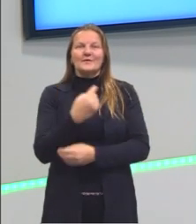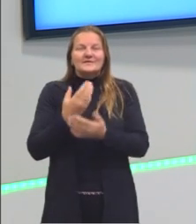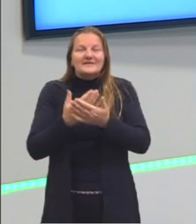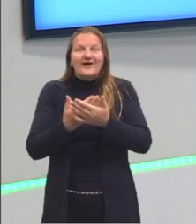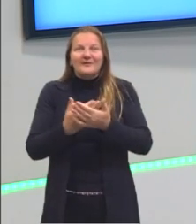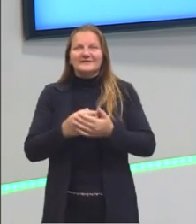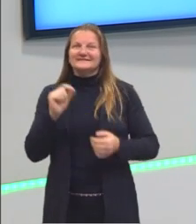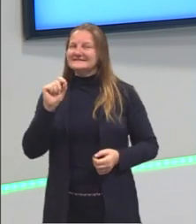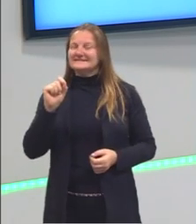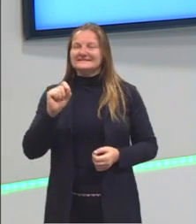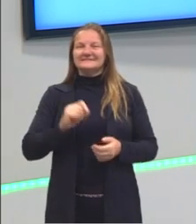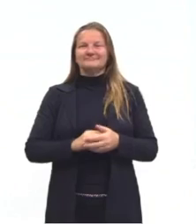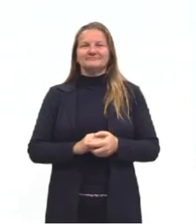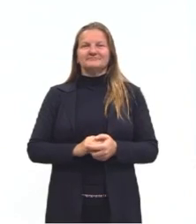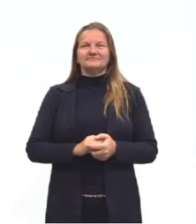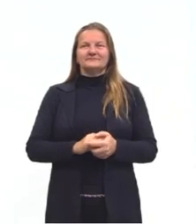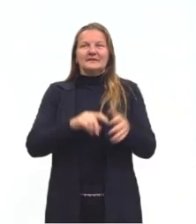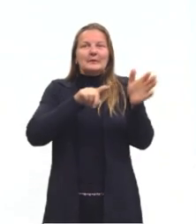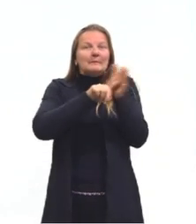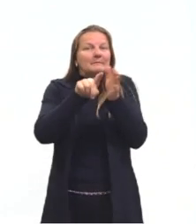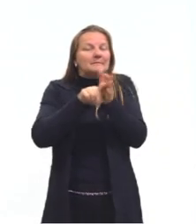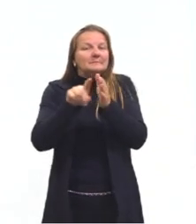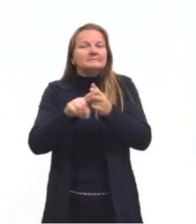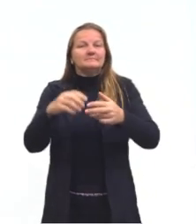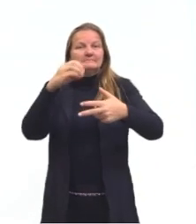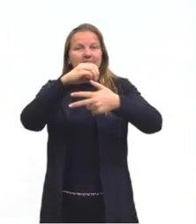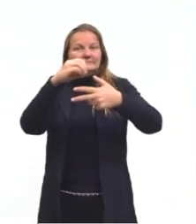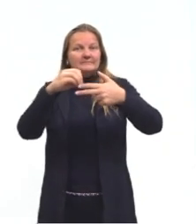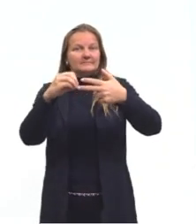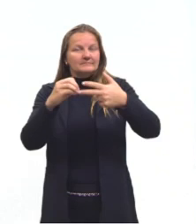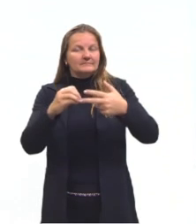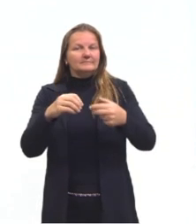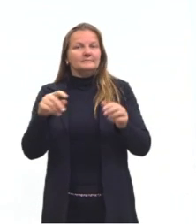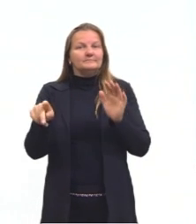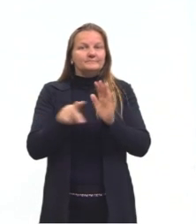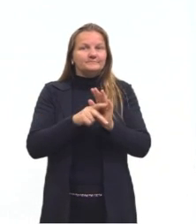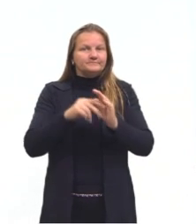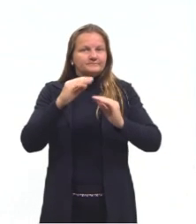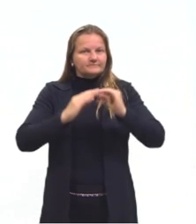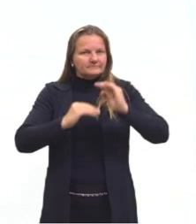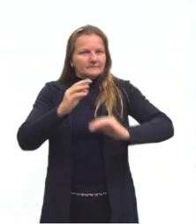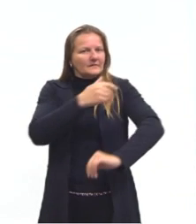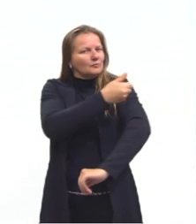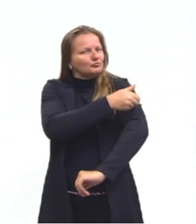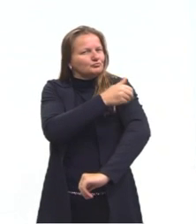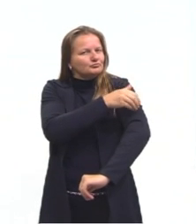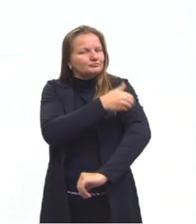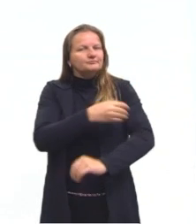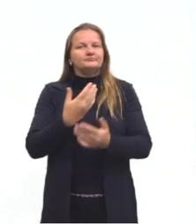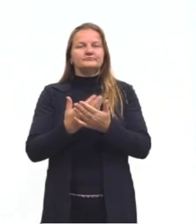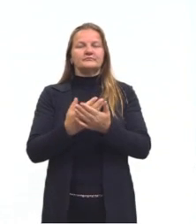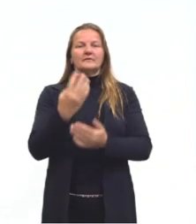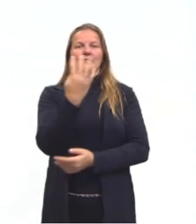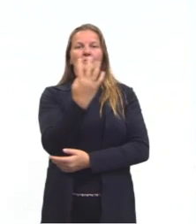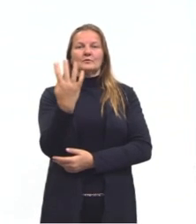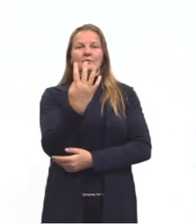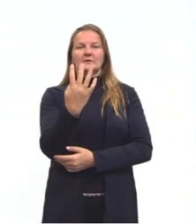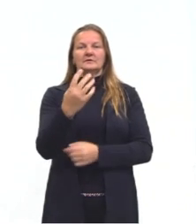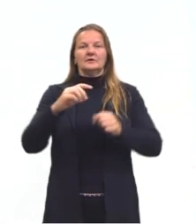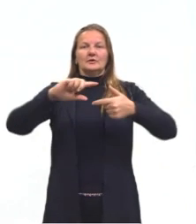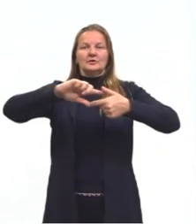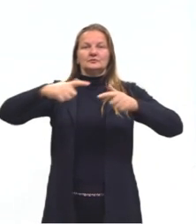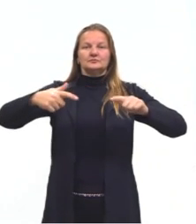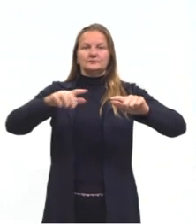uma aula com questões do Enem. Então a nossa aula de número 44, Geometria Plana em